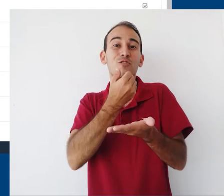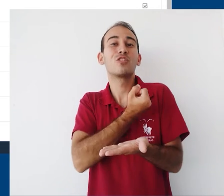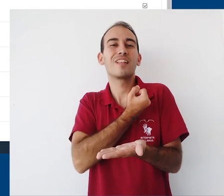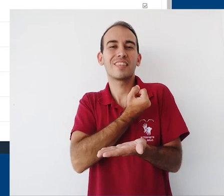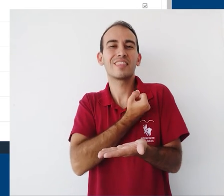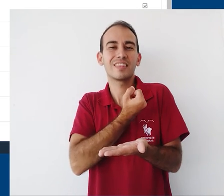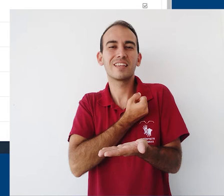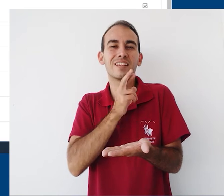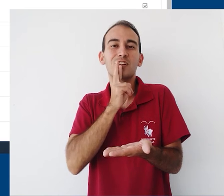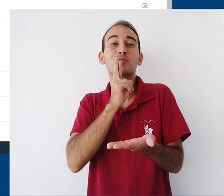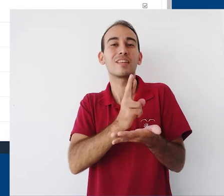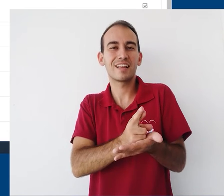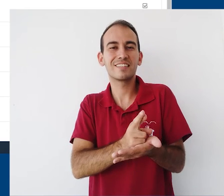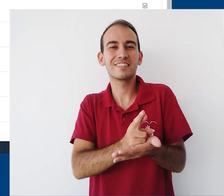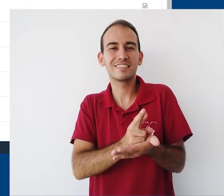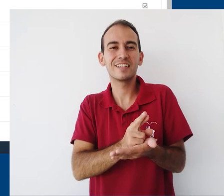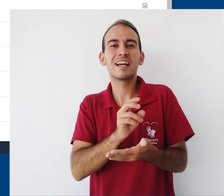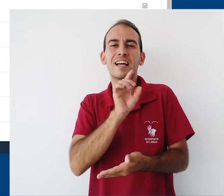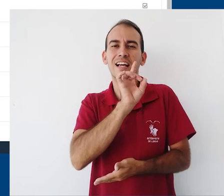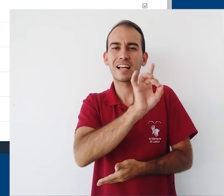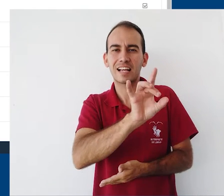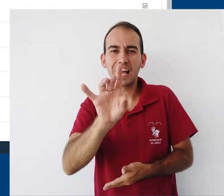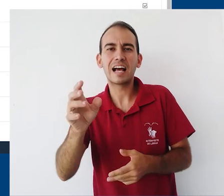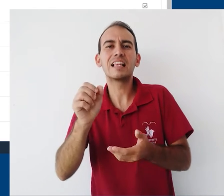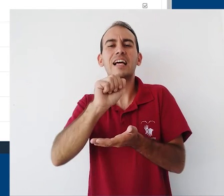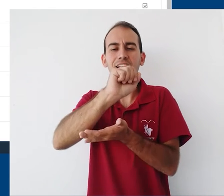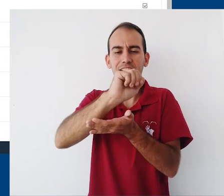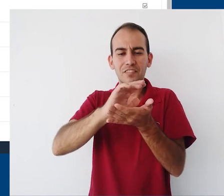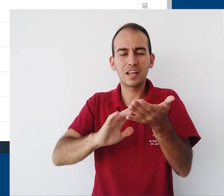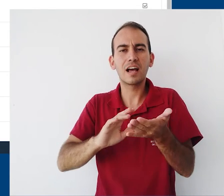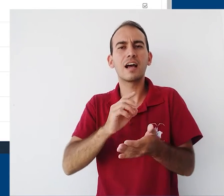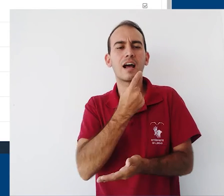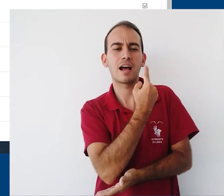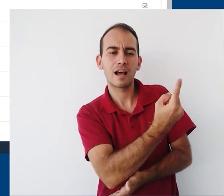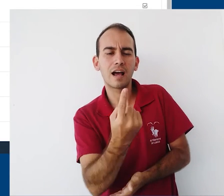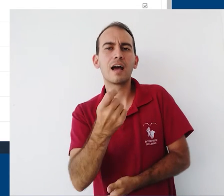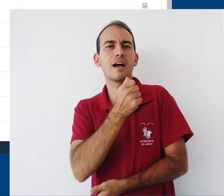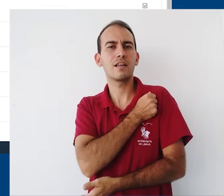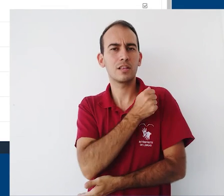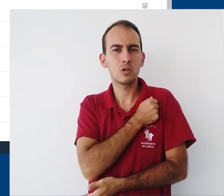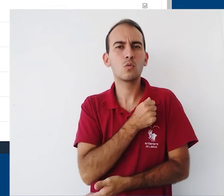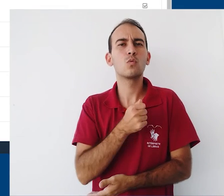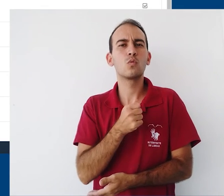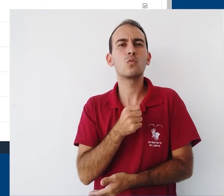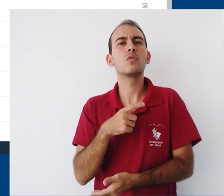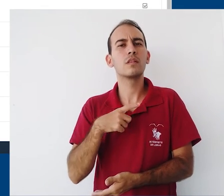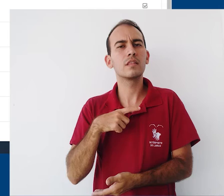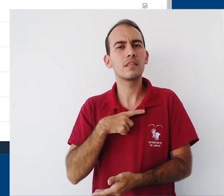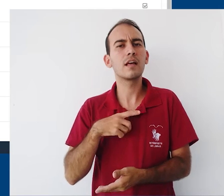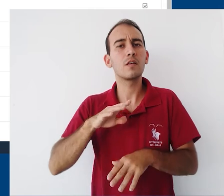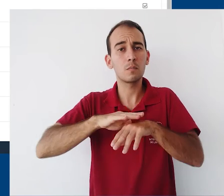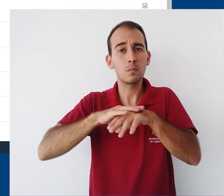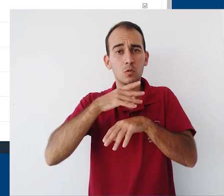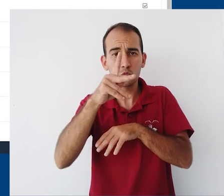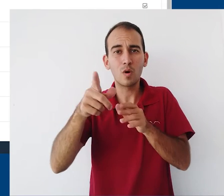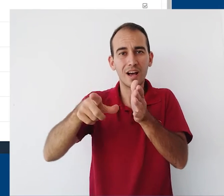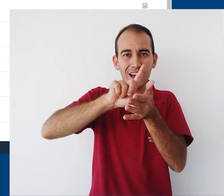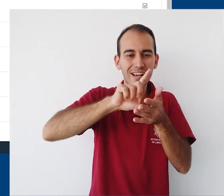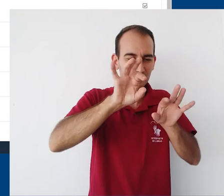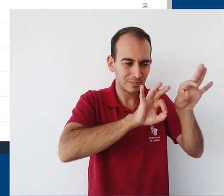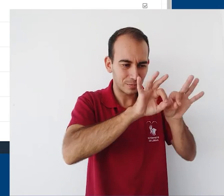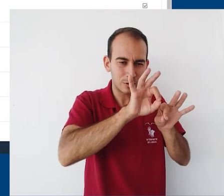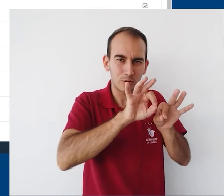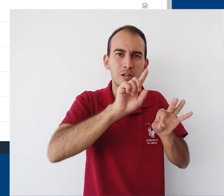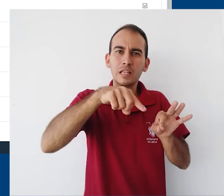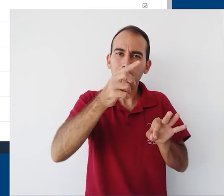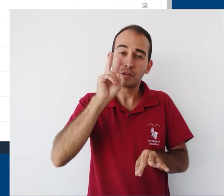e vai conter, no caso, os resultados de cada uma das atividades que nós configuramos para ser uma